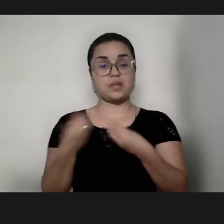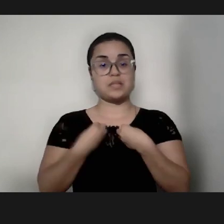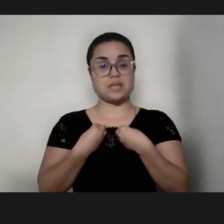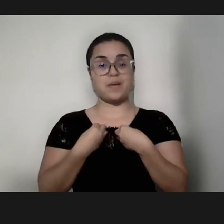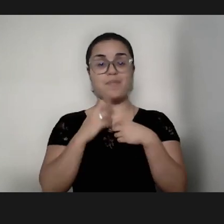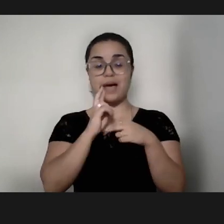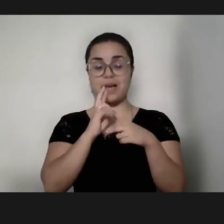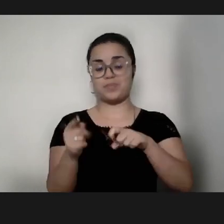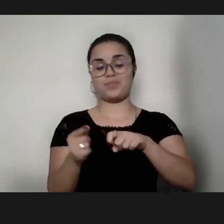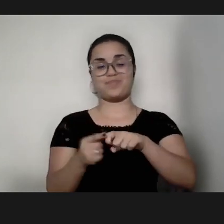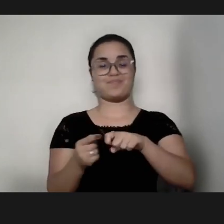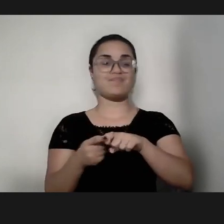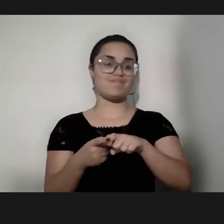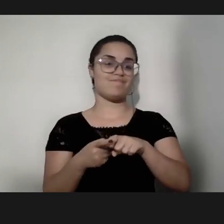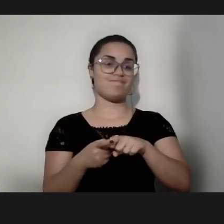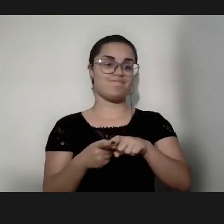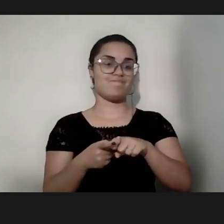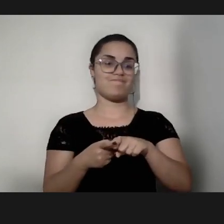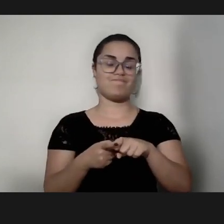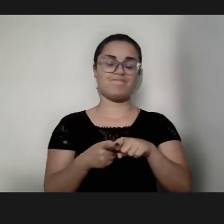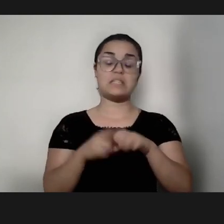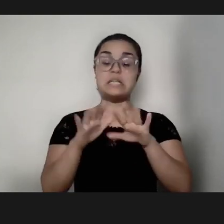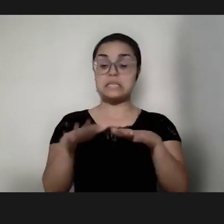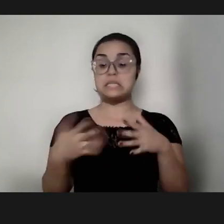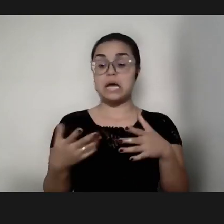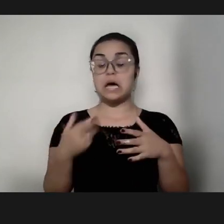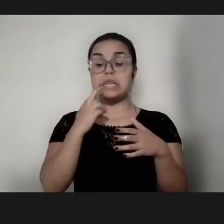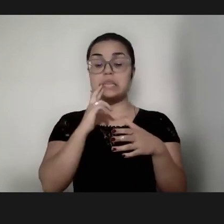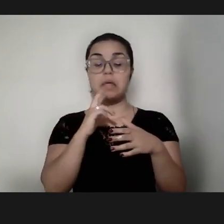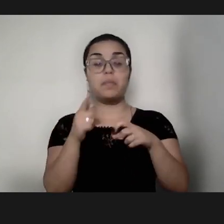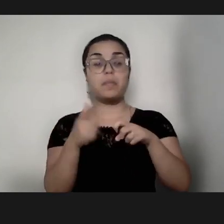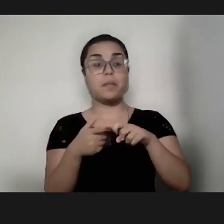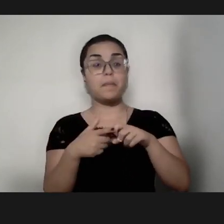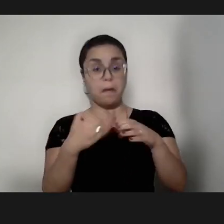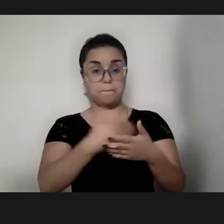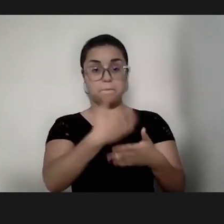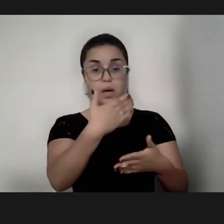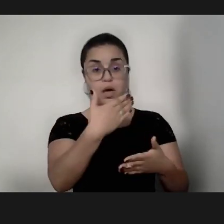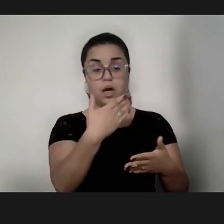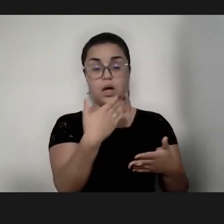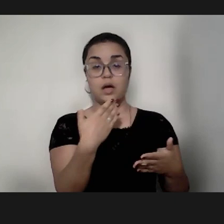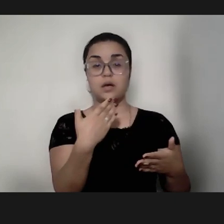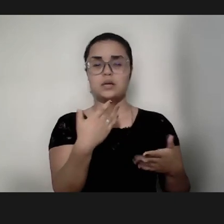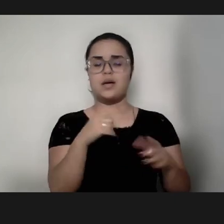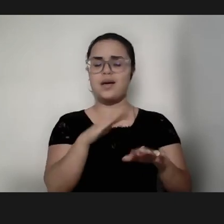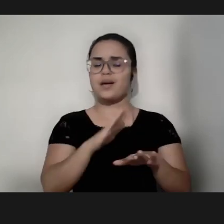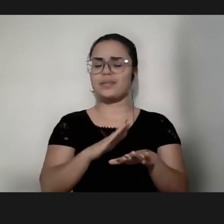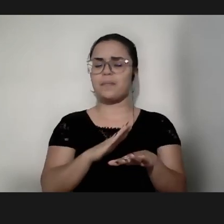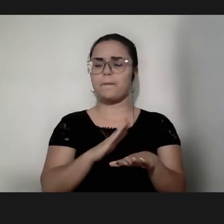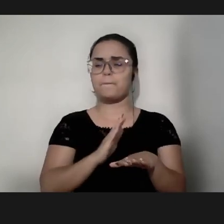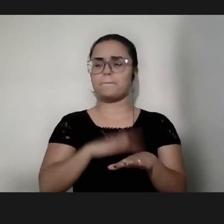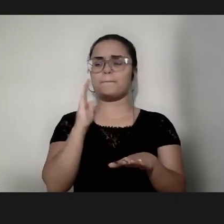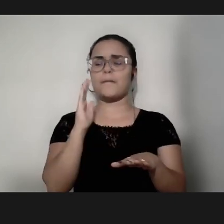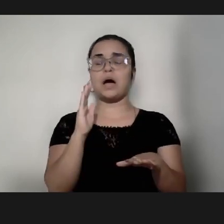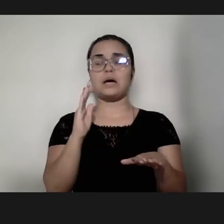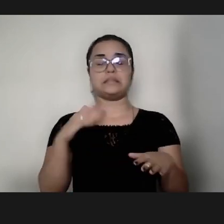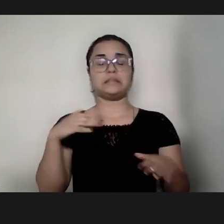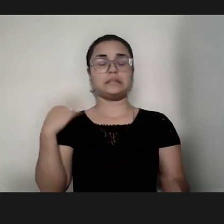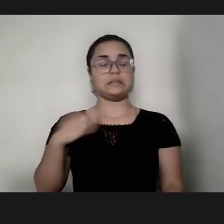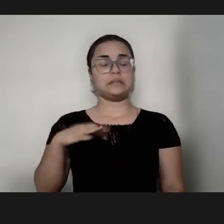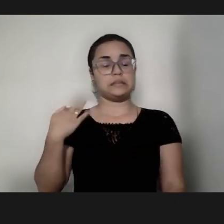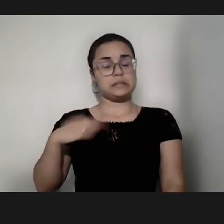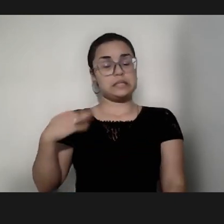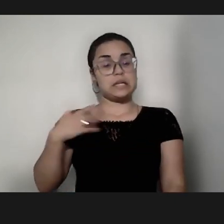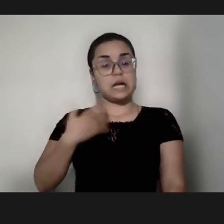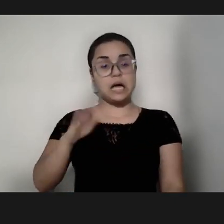diagnóstico. Então, esse diagnóstico, ele é o mais, é o que mais leva as crianças